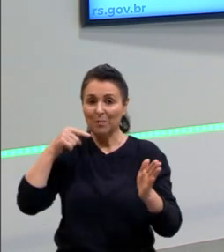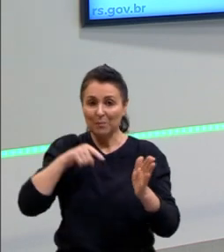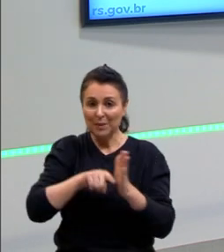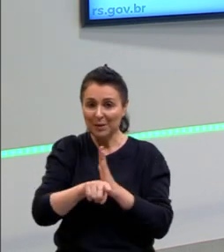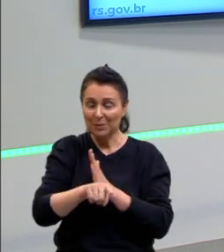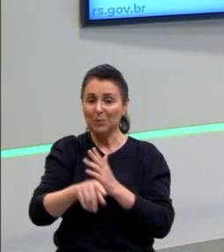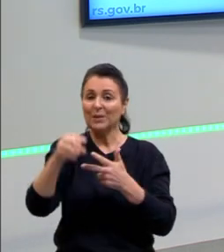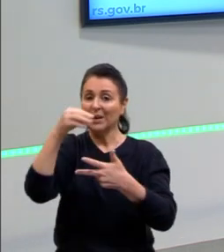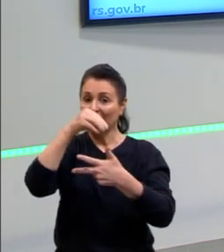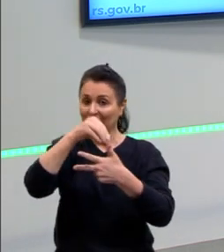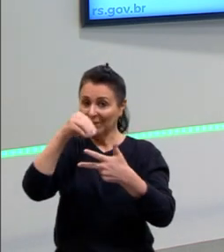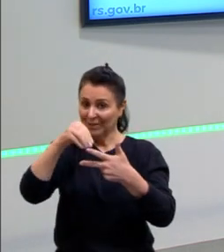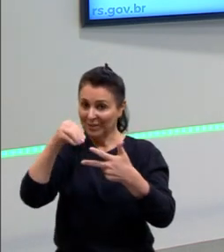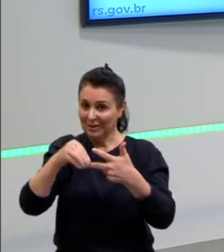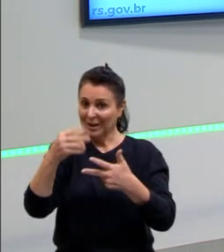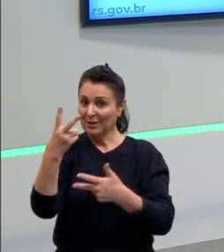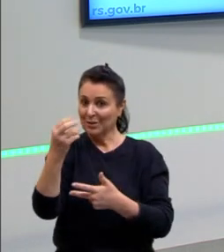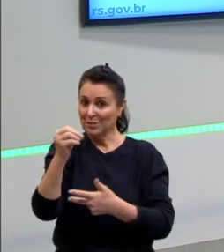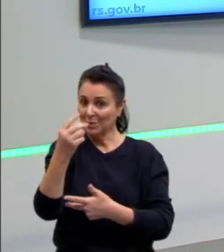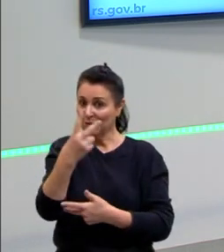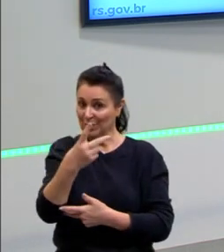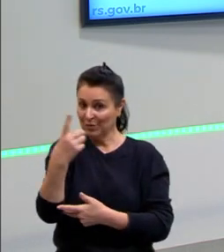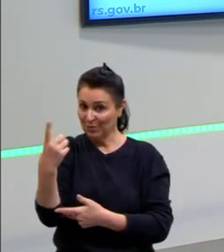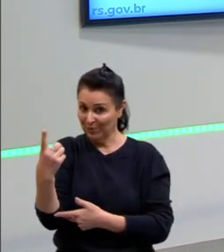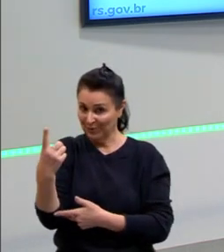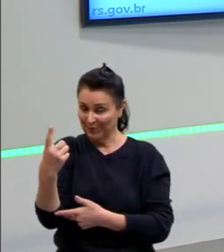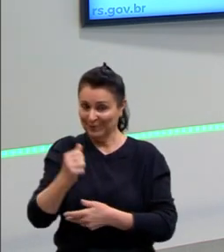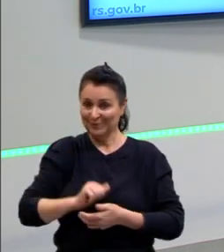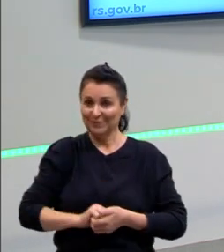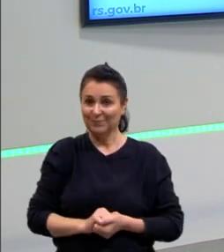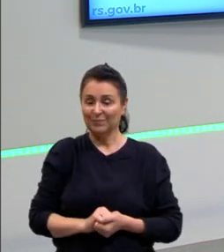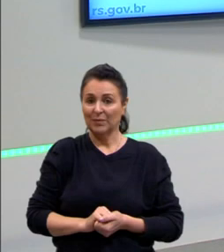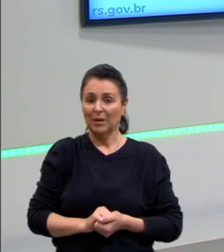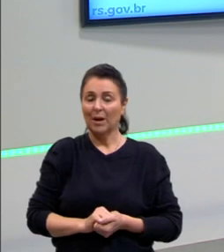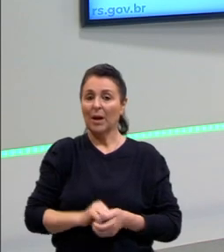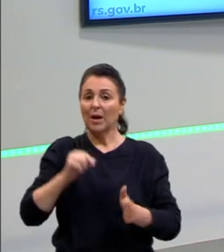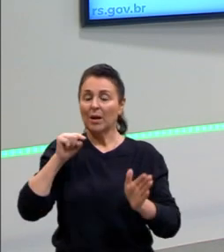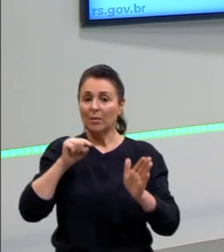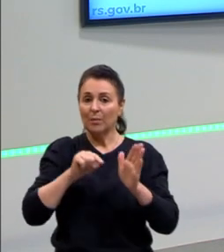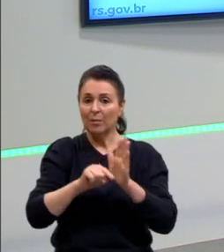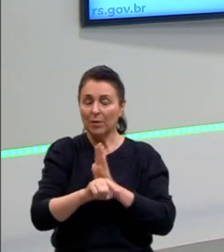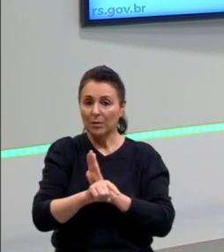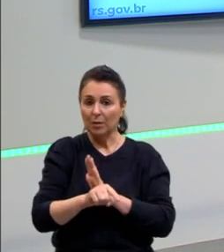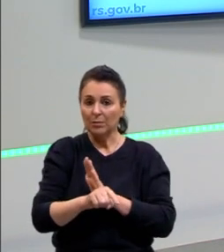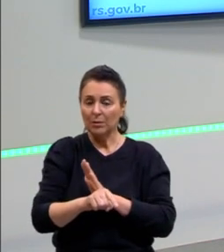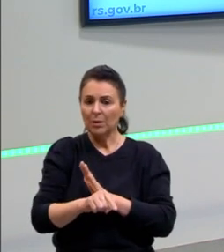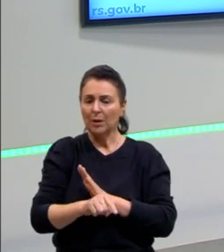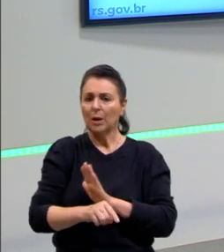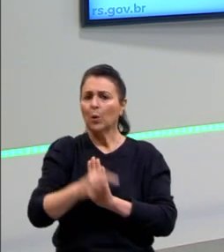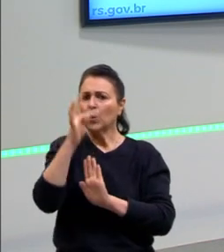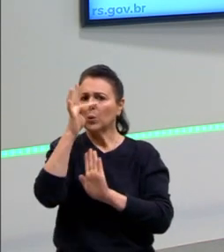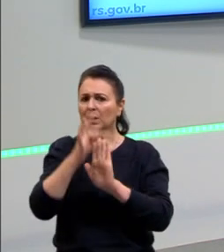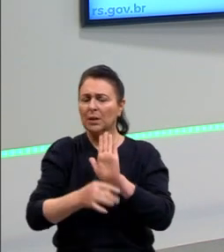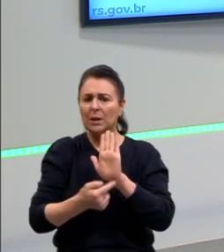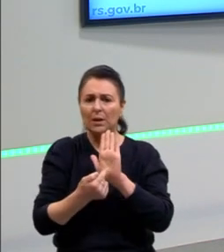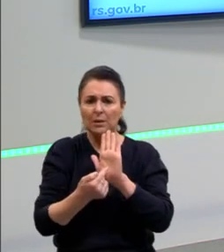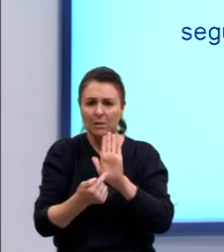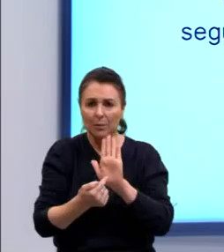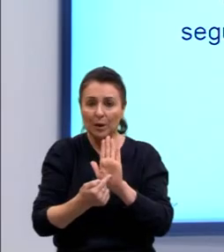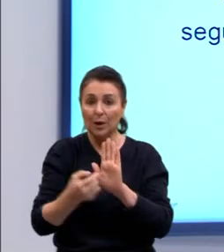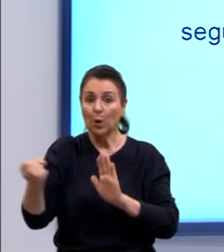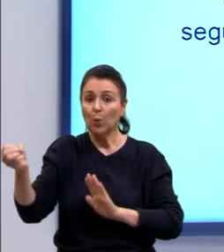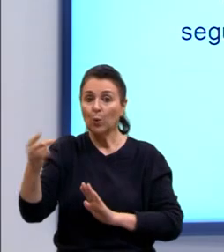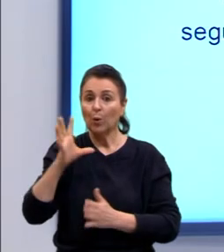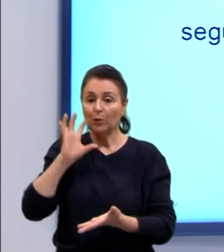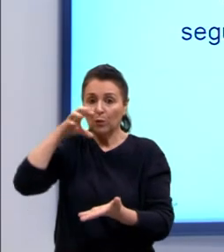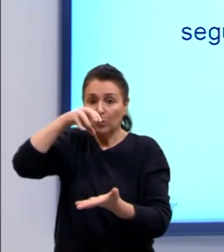83 do Enem 2021. No enunciado, nos termos apresentados no texto, o neocolonialismo